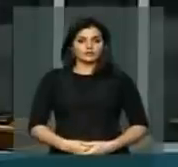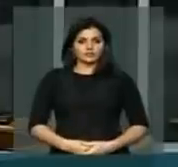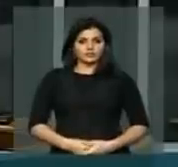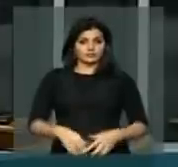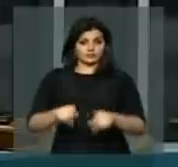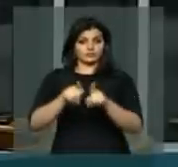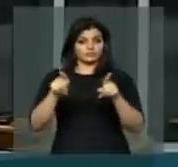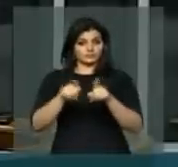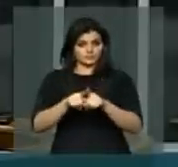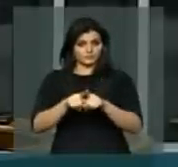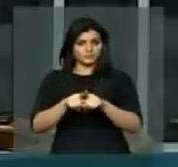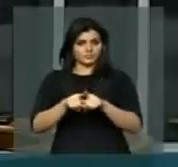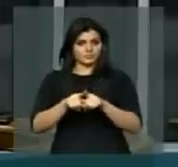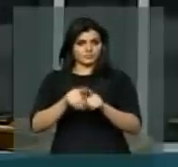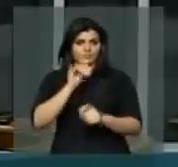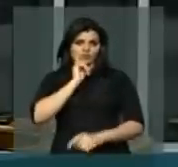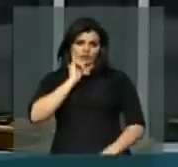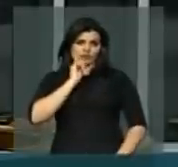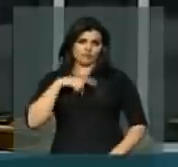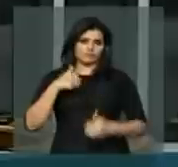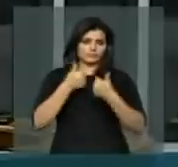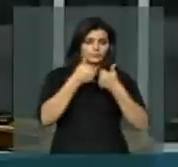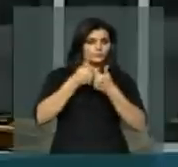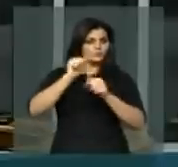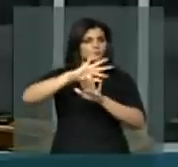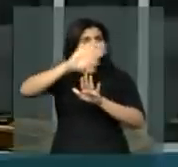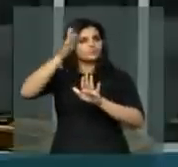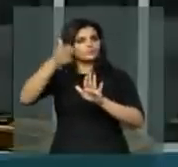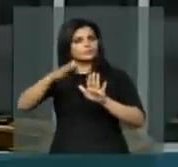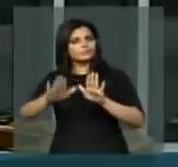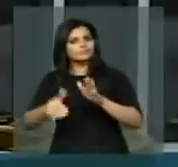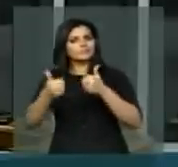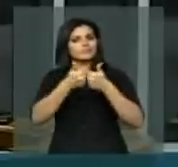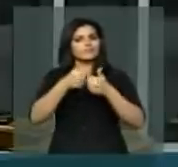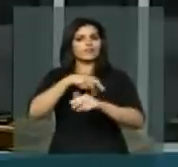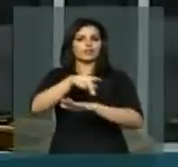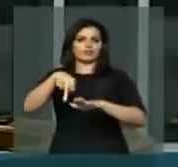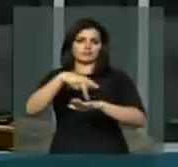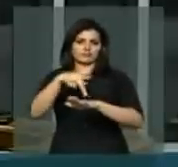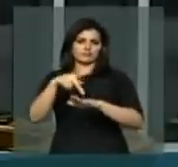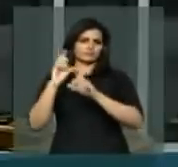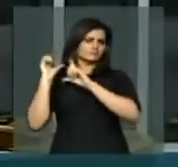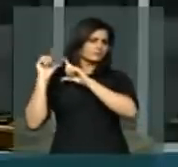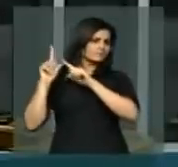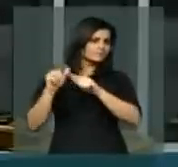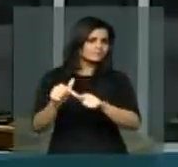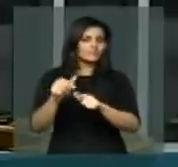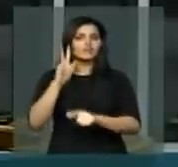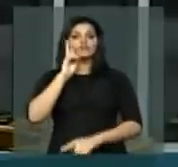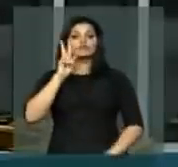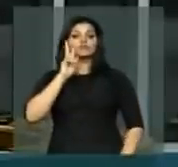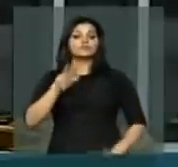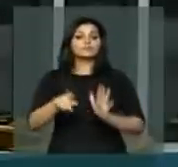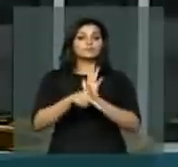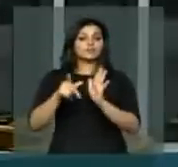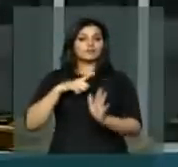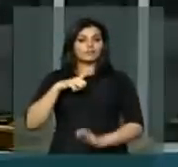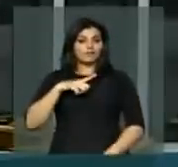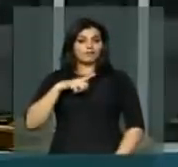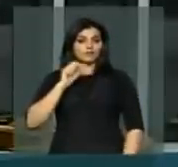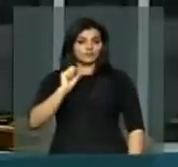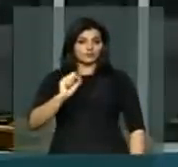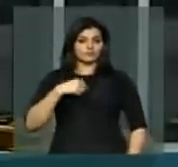Inclusive, que faz fronteira com países que, tradicionalmente, historicamente, são